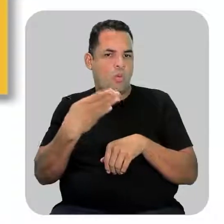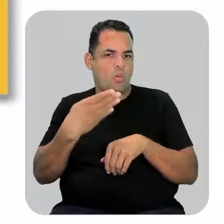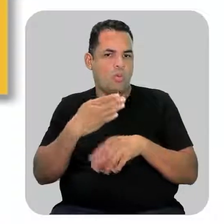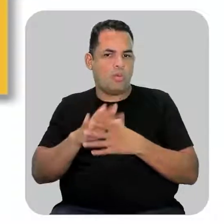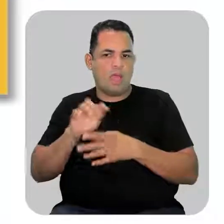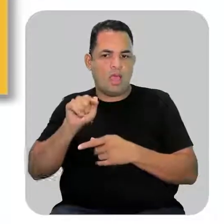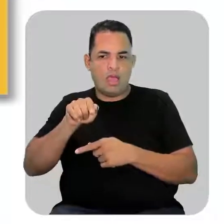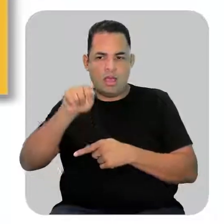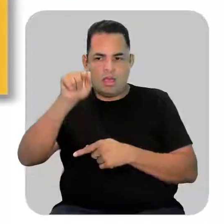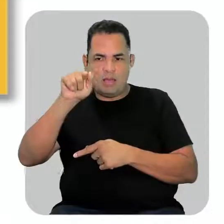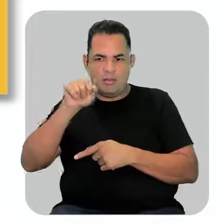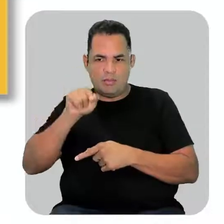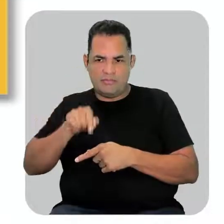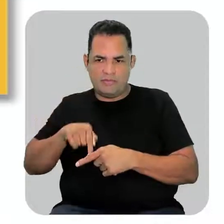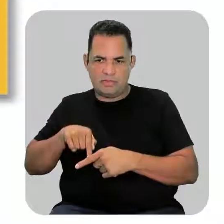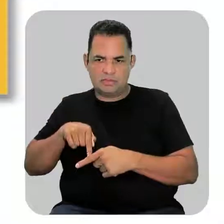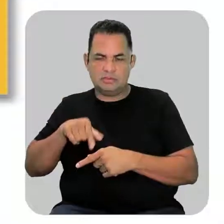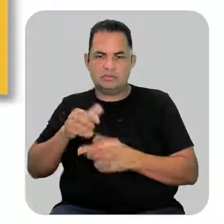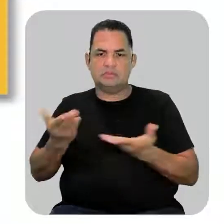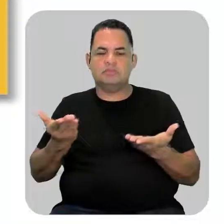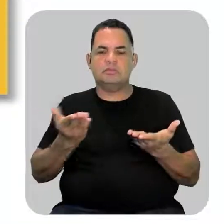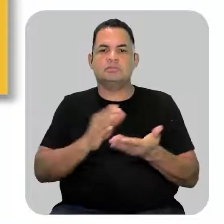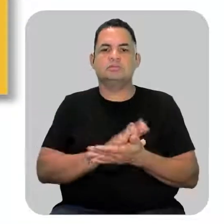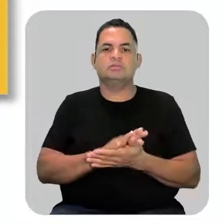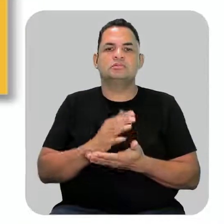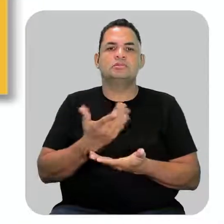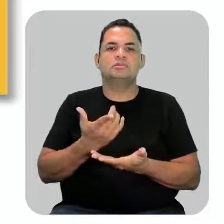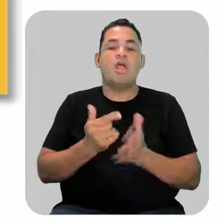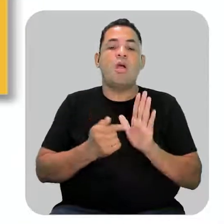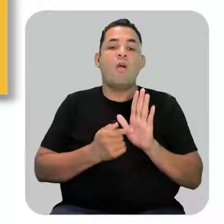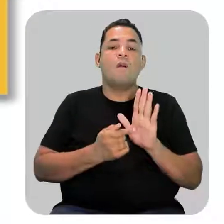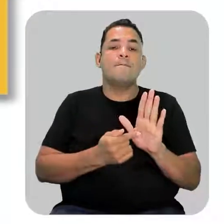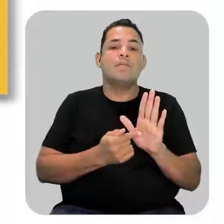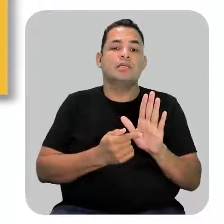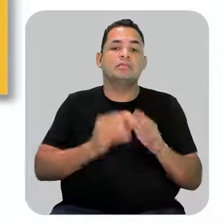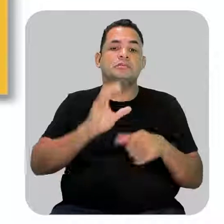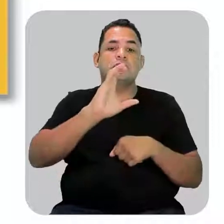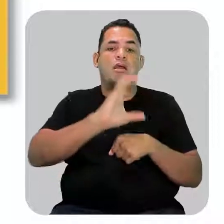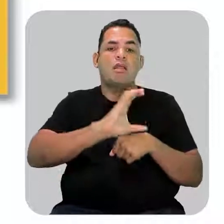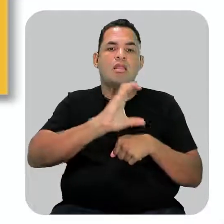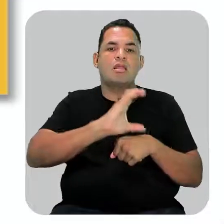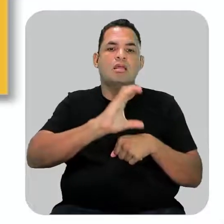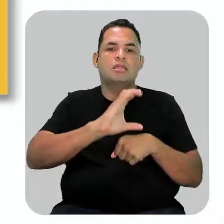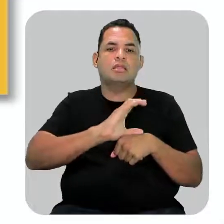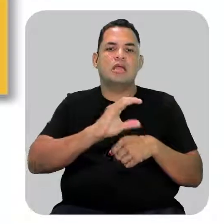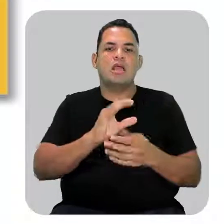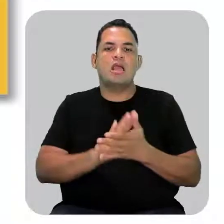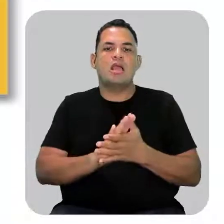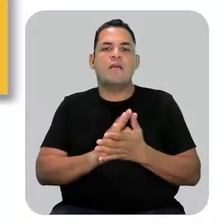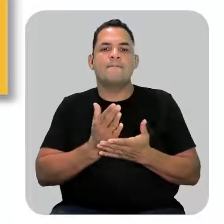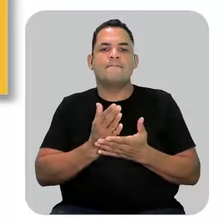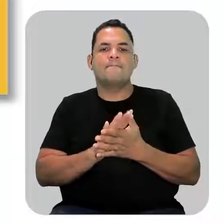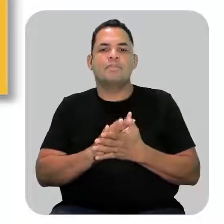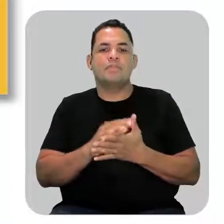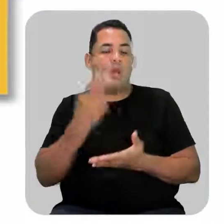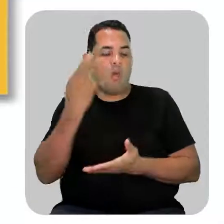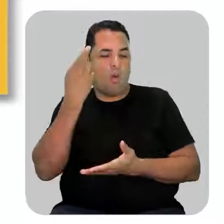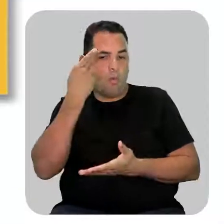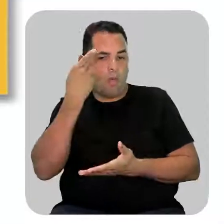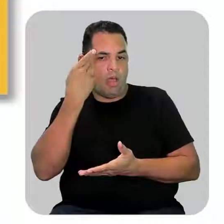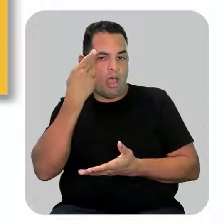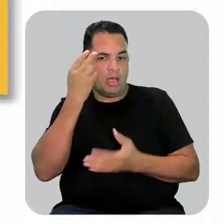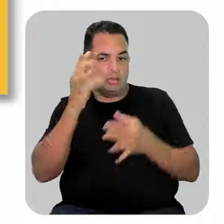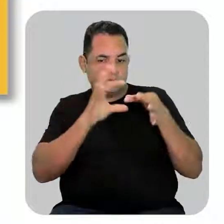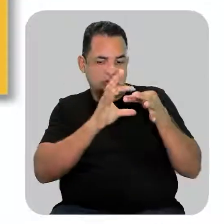ramificadas. As cadeias que não apresentam esses carbonos, elas são chamadas de cadeias normais.